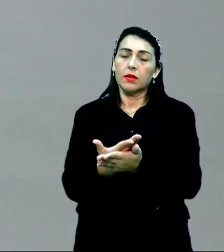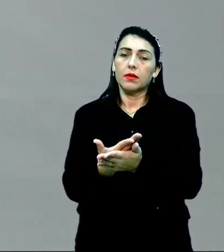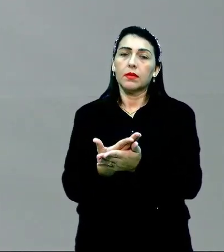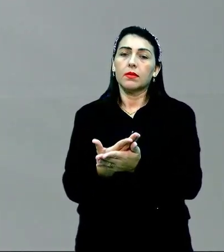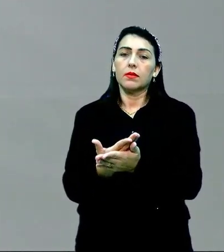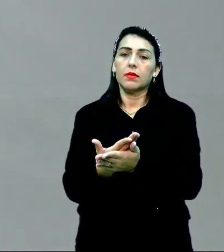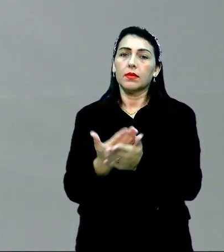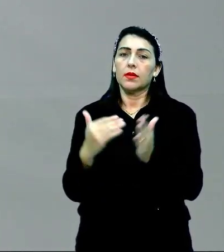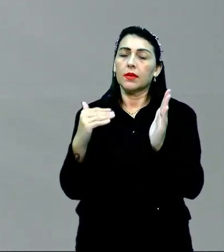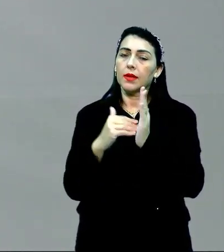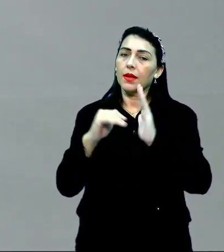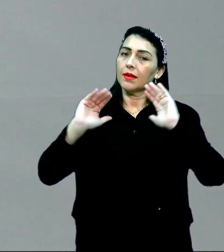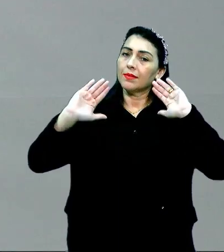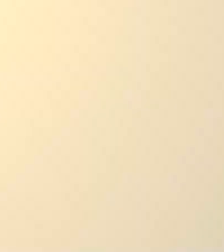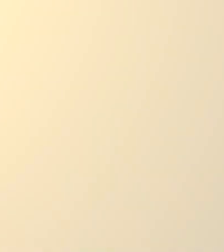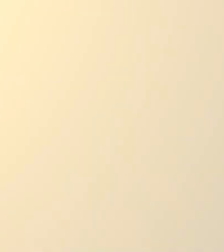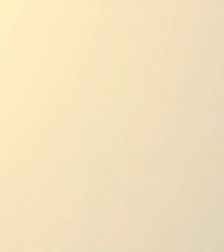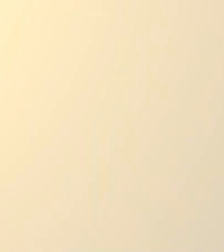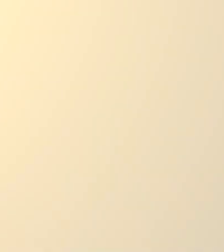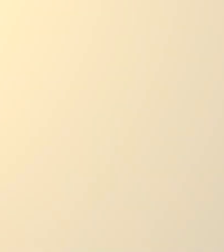Então, até mais!